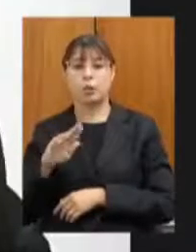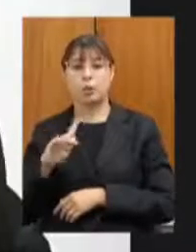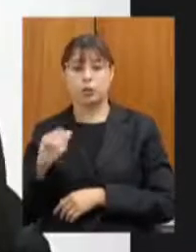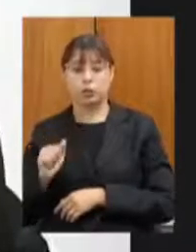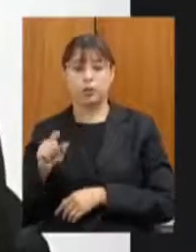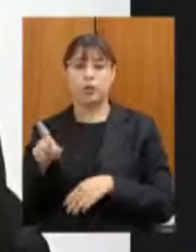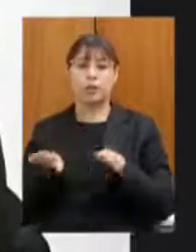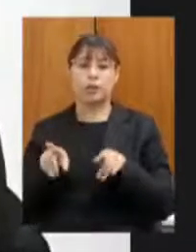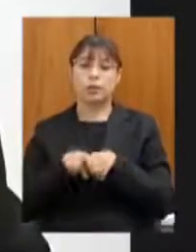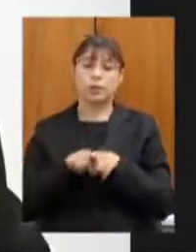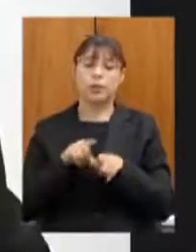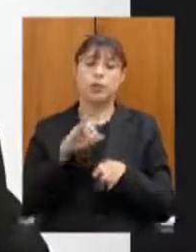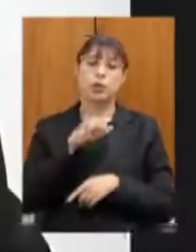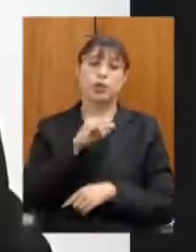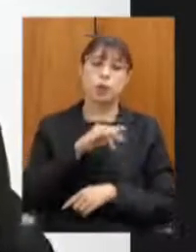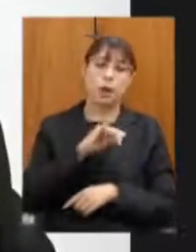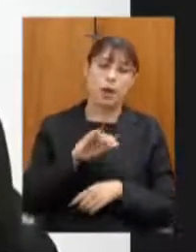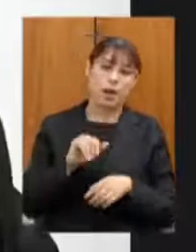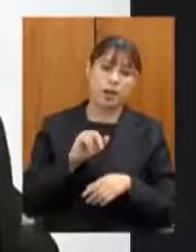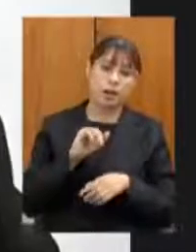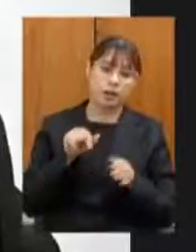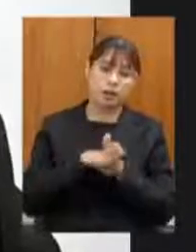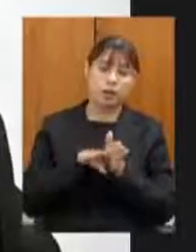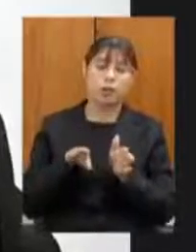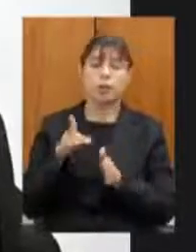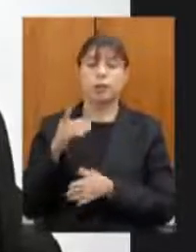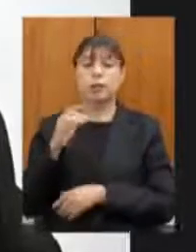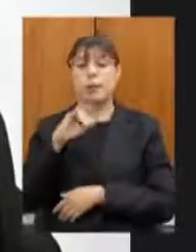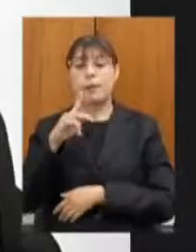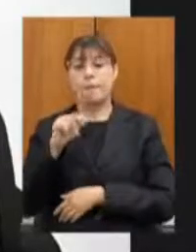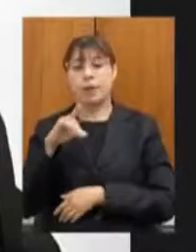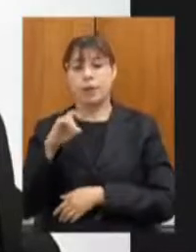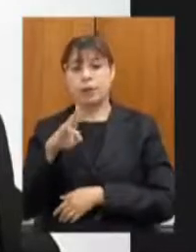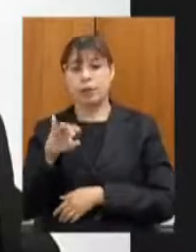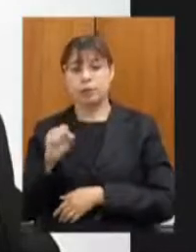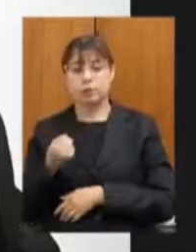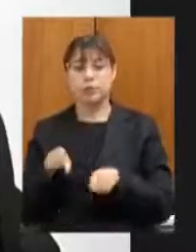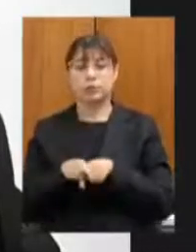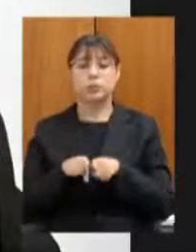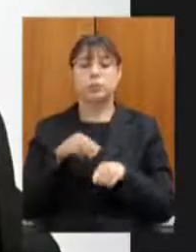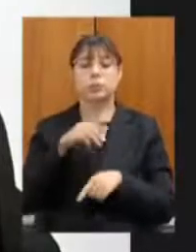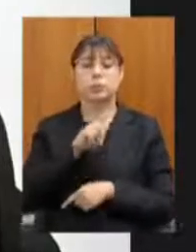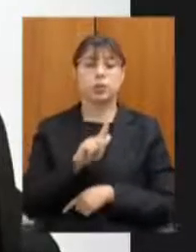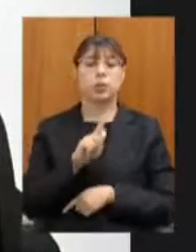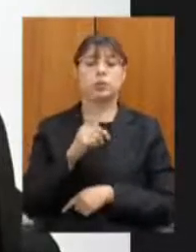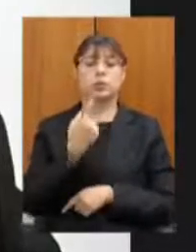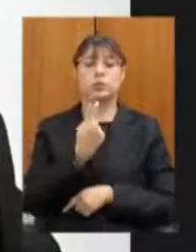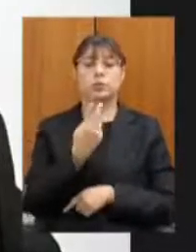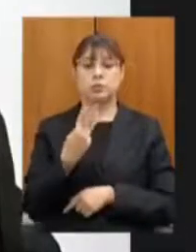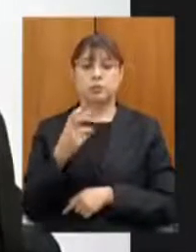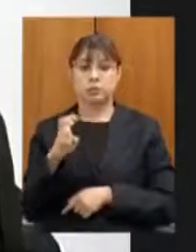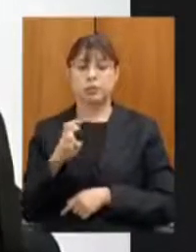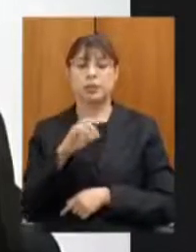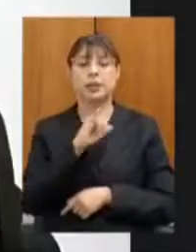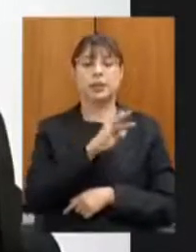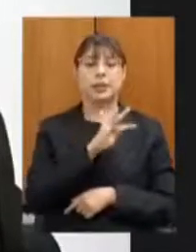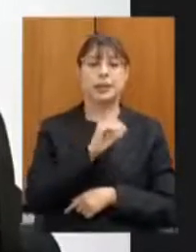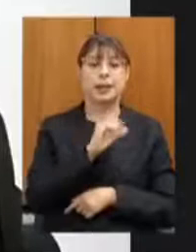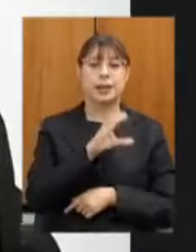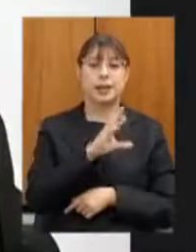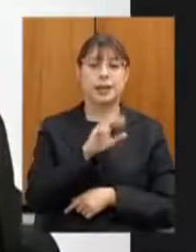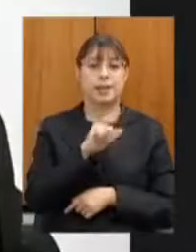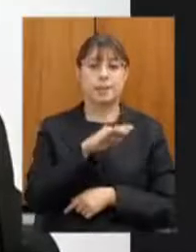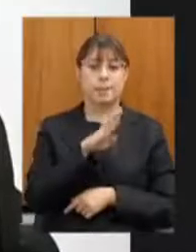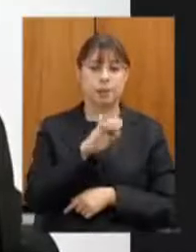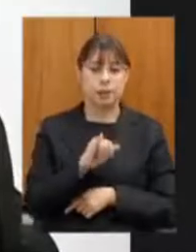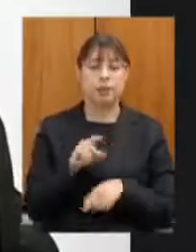de Pandeiros da mesma forma o trecho da 135 que interliga Itacarambi a cidade de